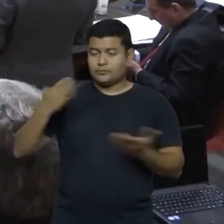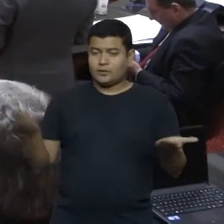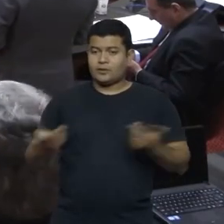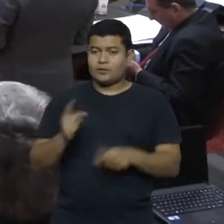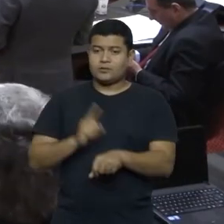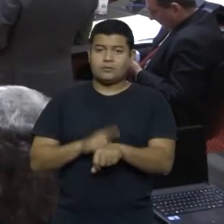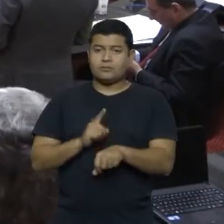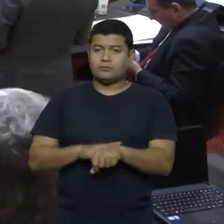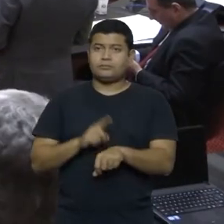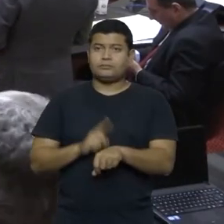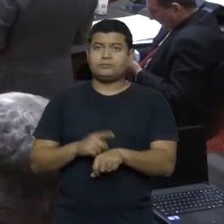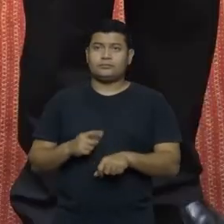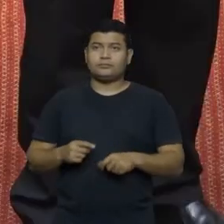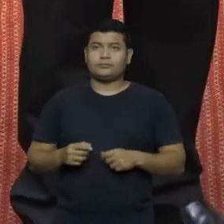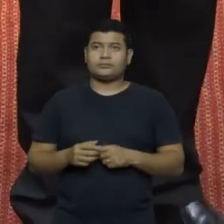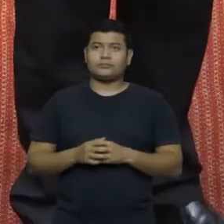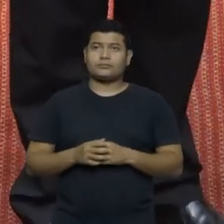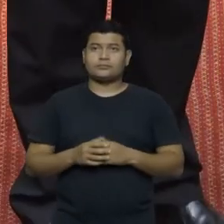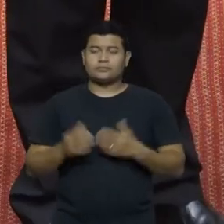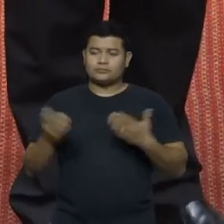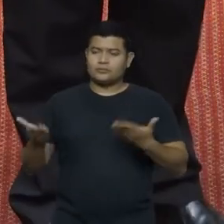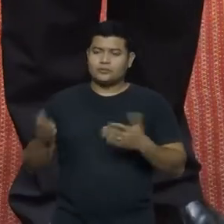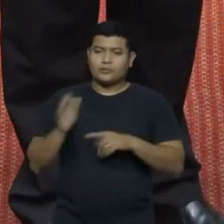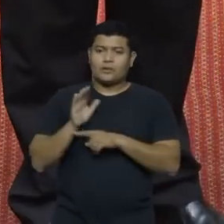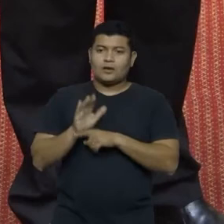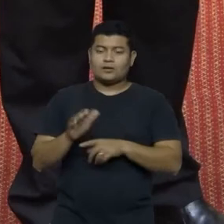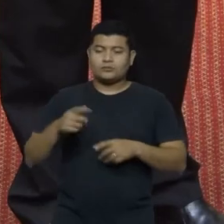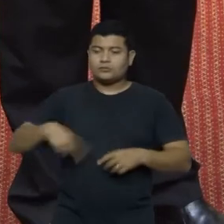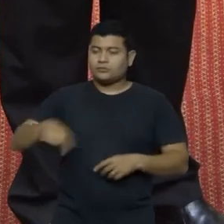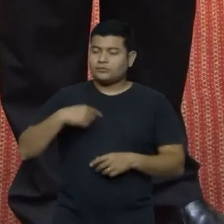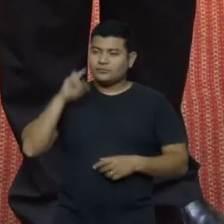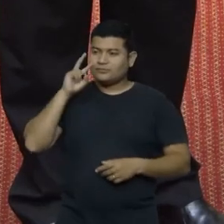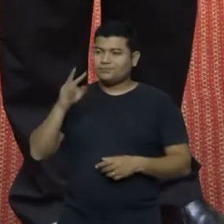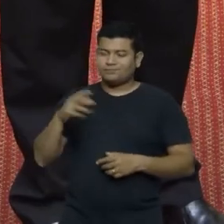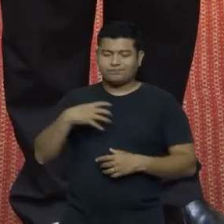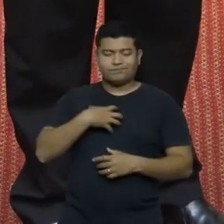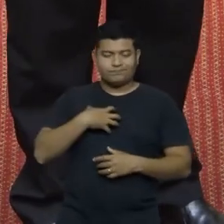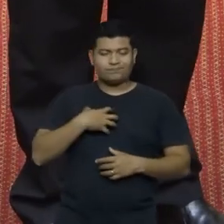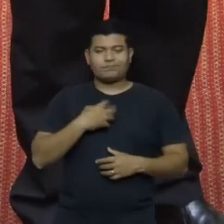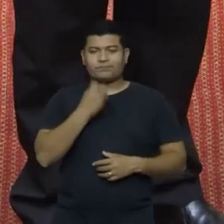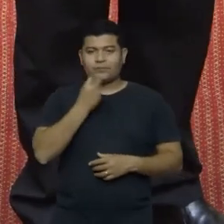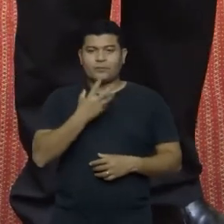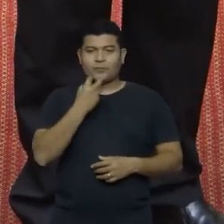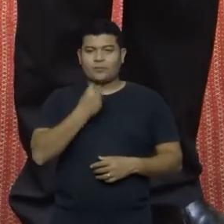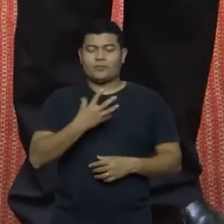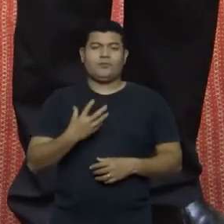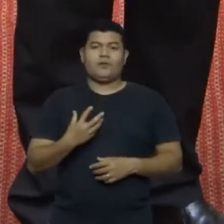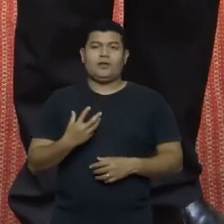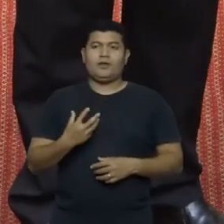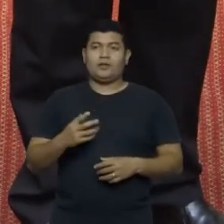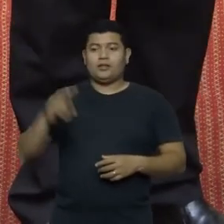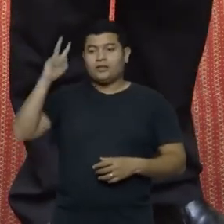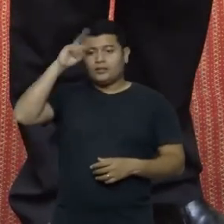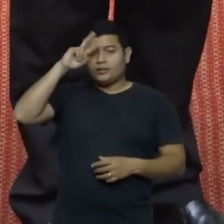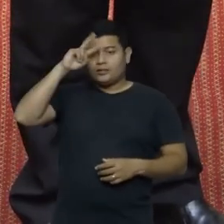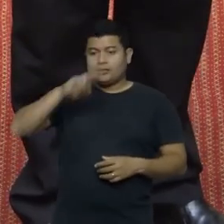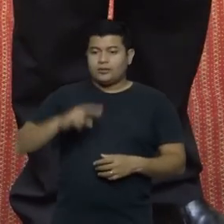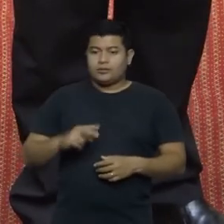habilhenta a todos nós aqui no parlamento catarinense, comentar ao nosso prefeito Seron